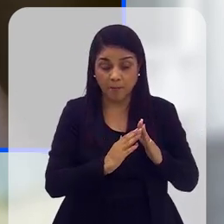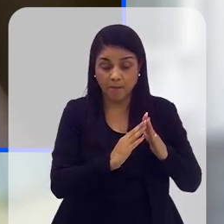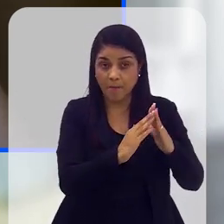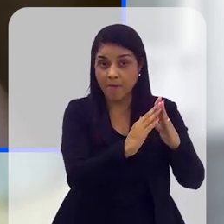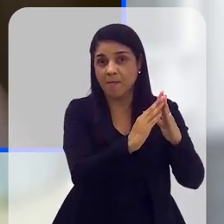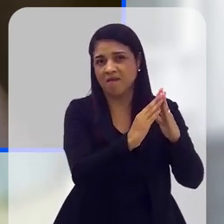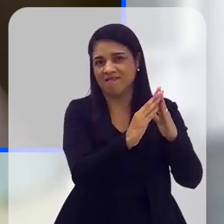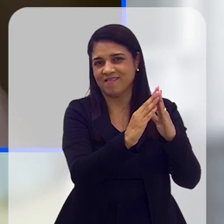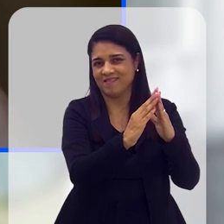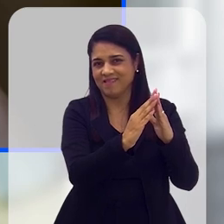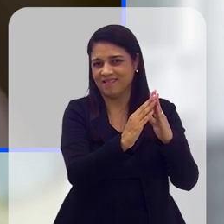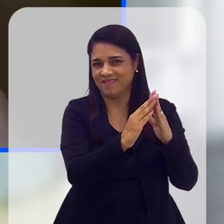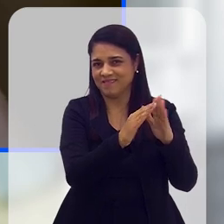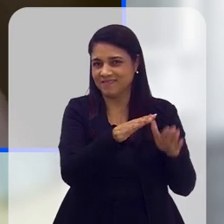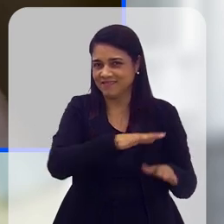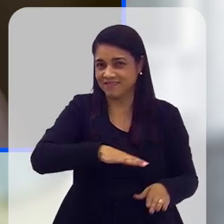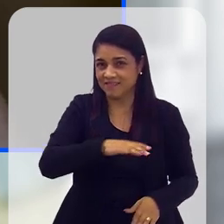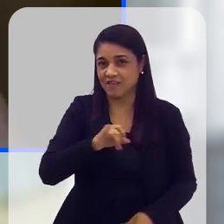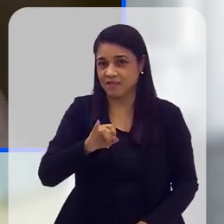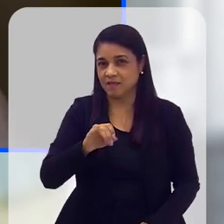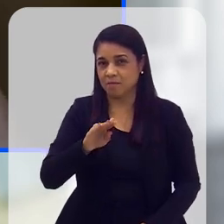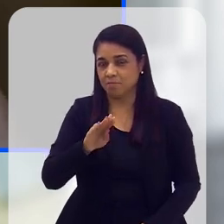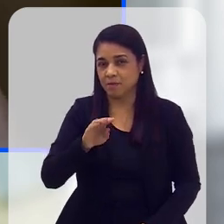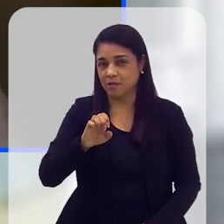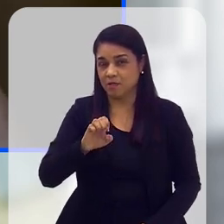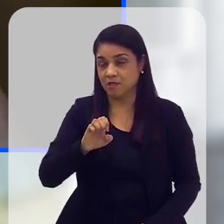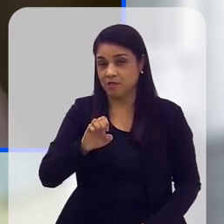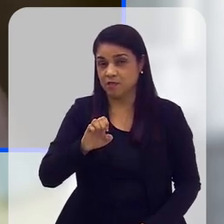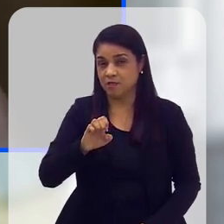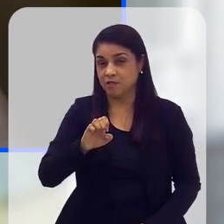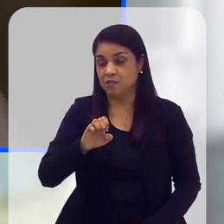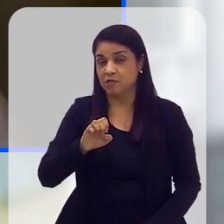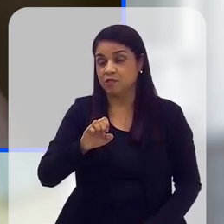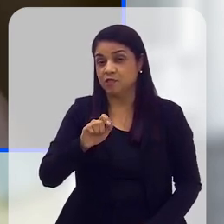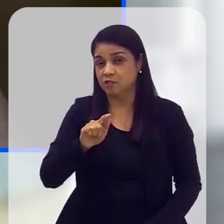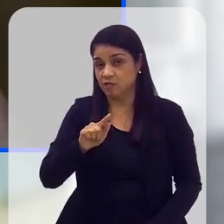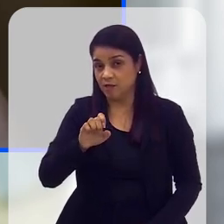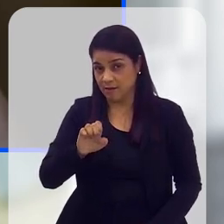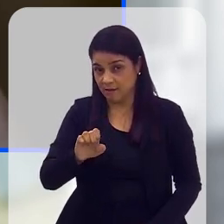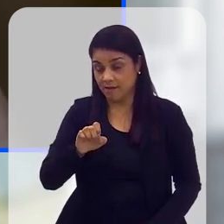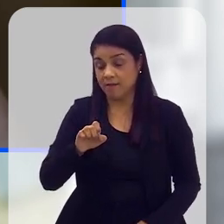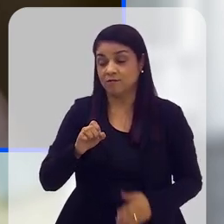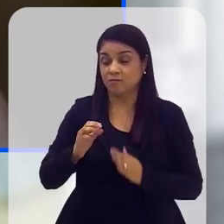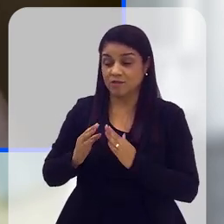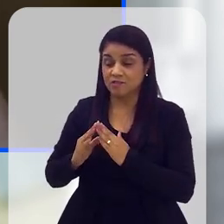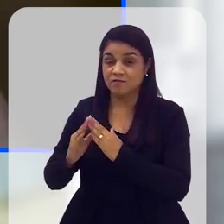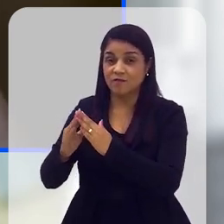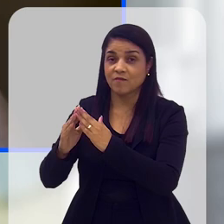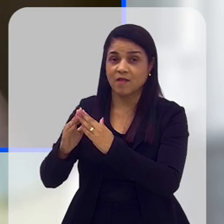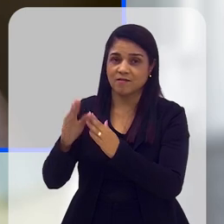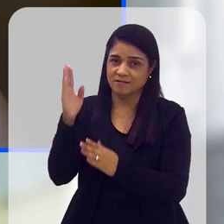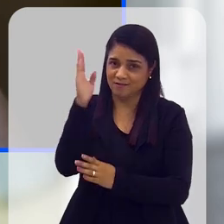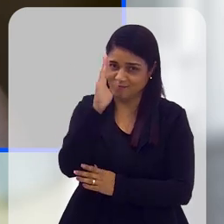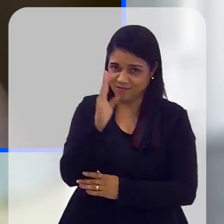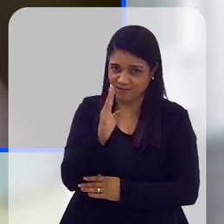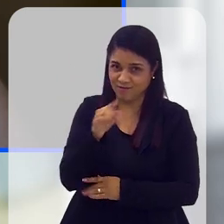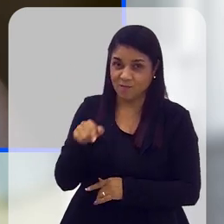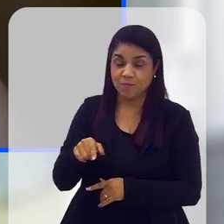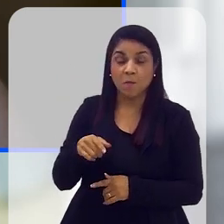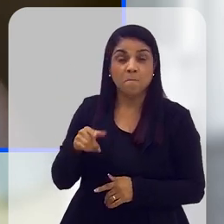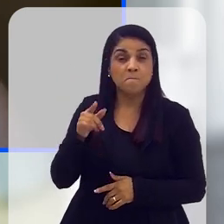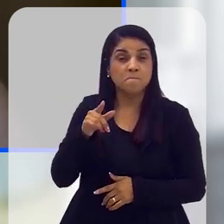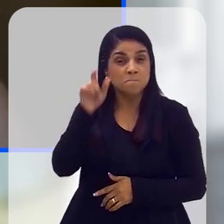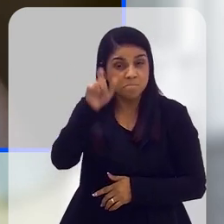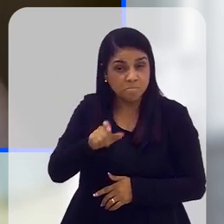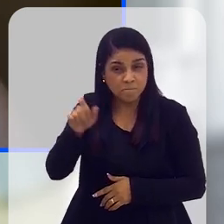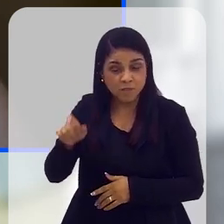considerável das áreas que o IBGE chama de subnormais, né? Que são as favelas brasileiras. E